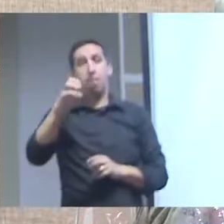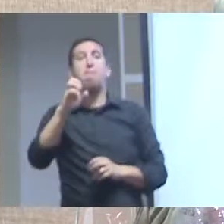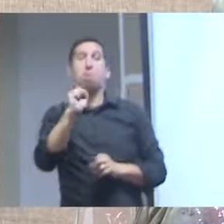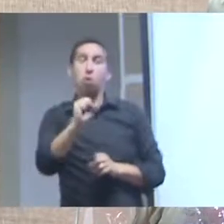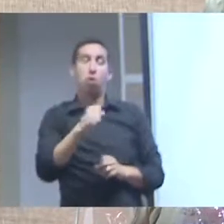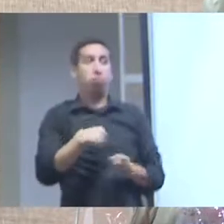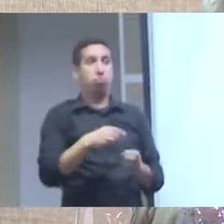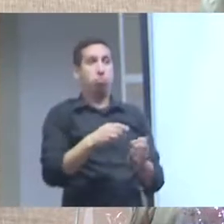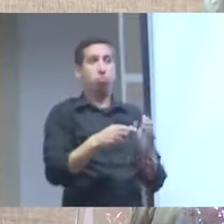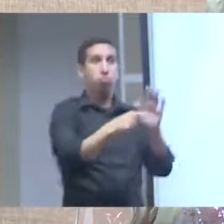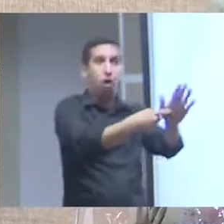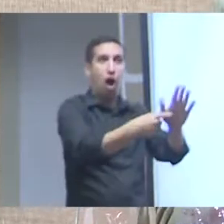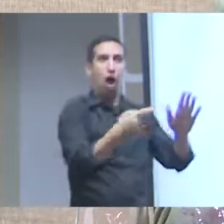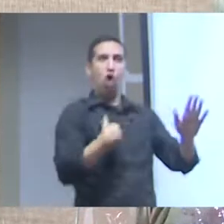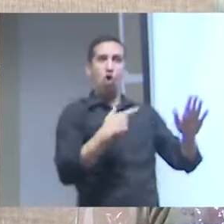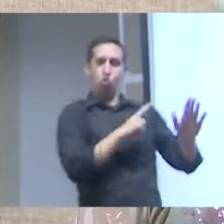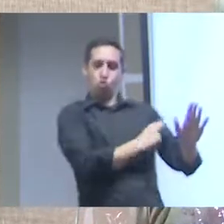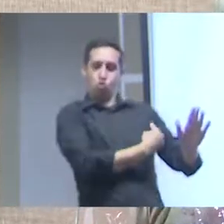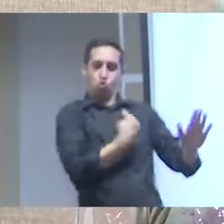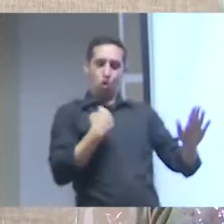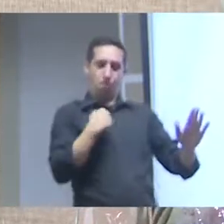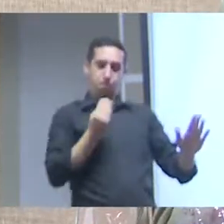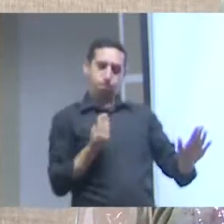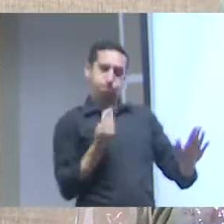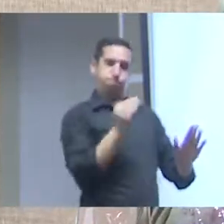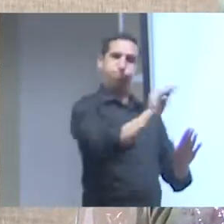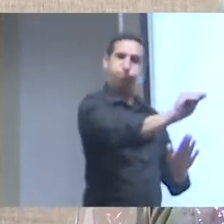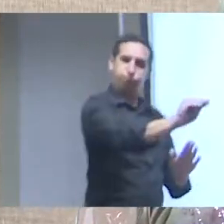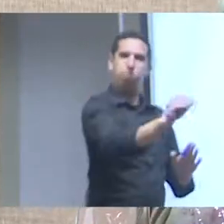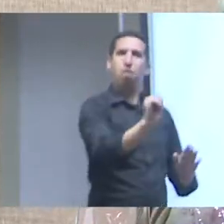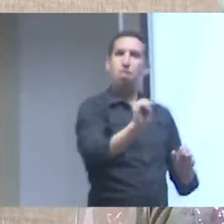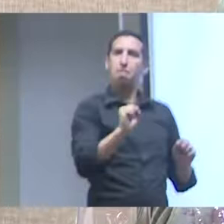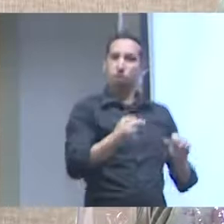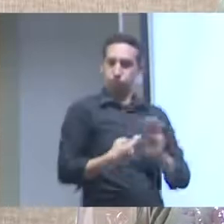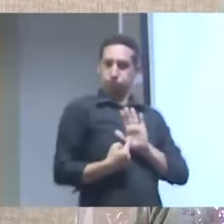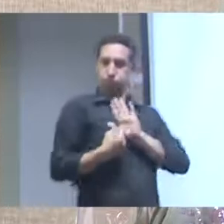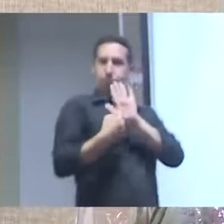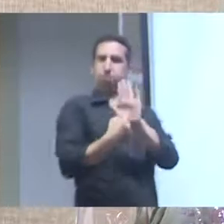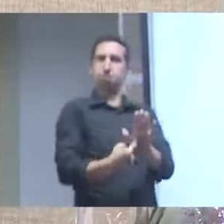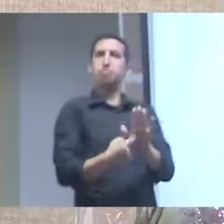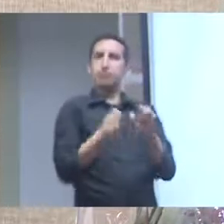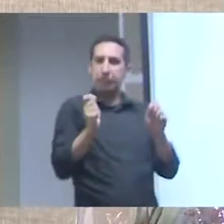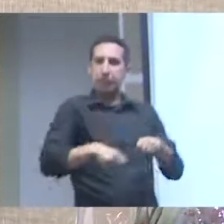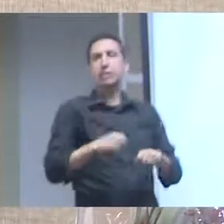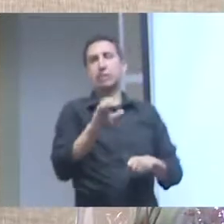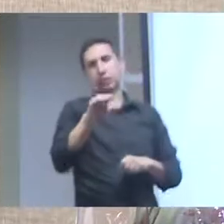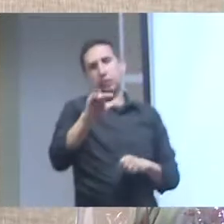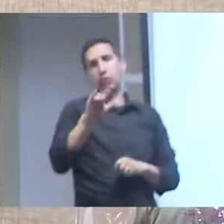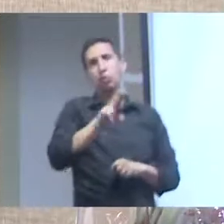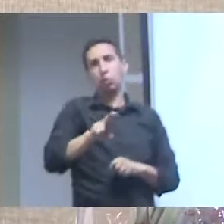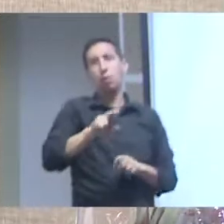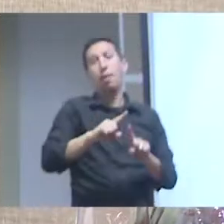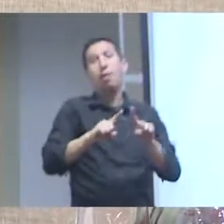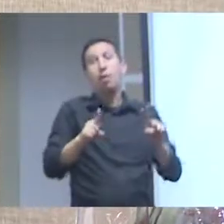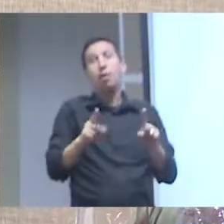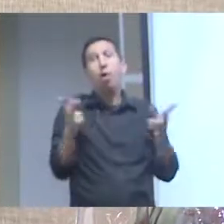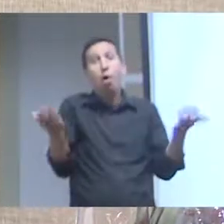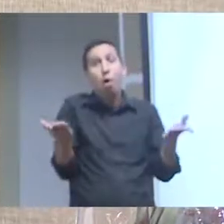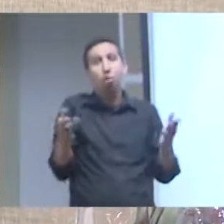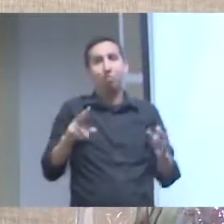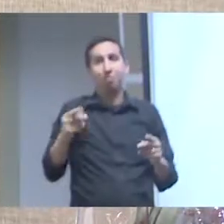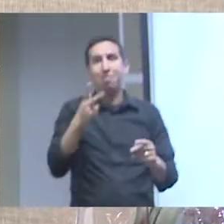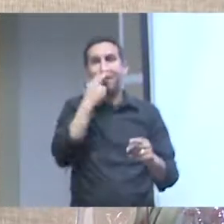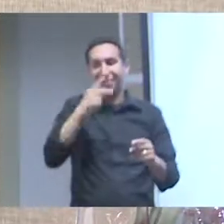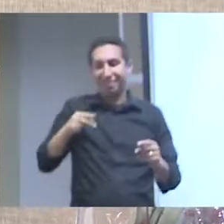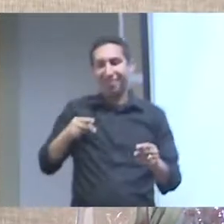os porretes hoje também temos uma série de políticas tem a infraestrutura de dados tem as exigências